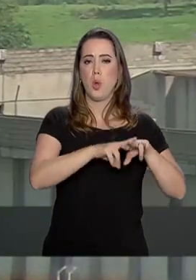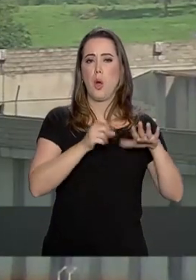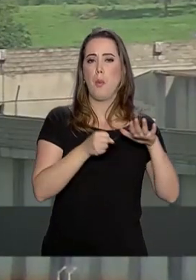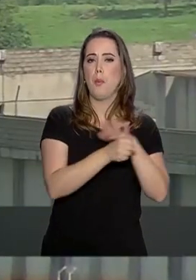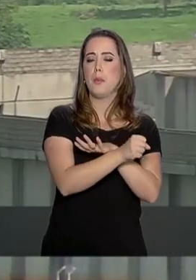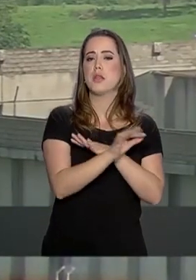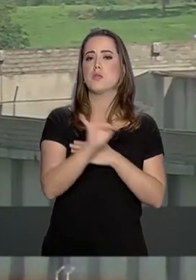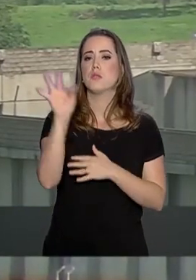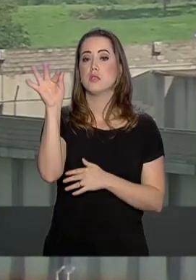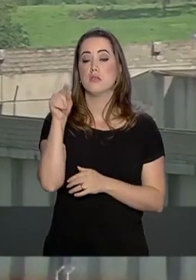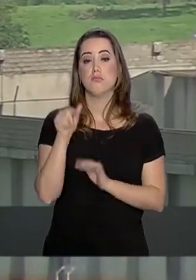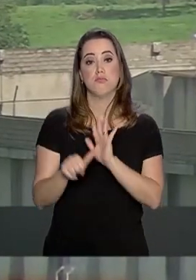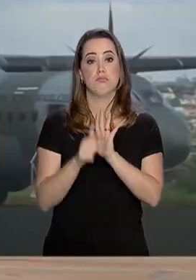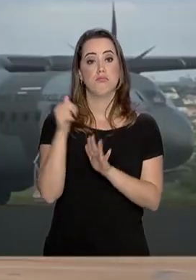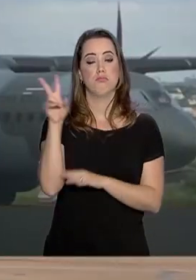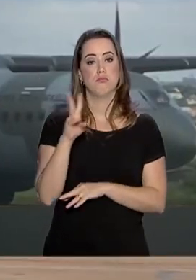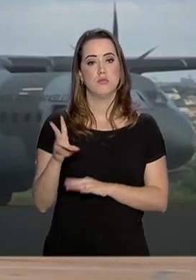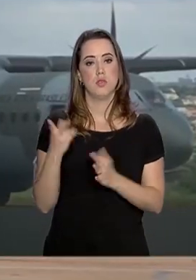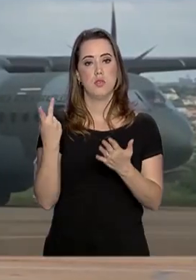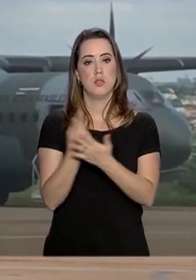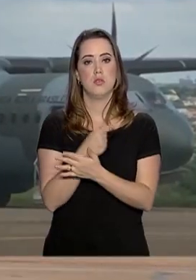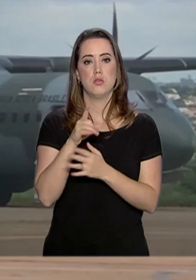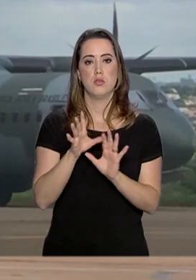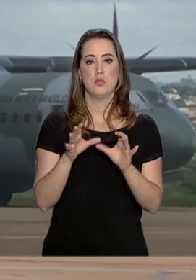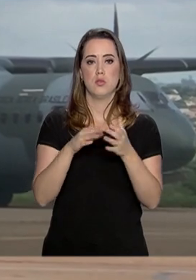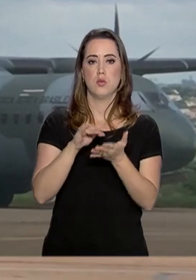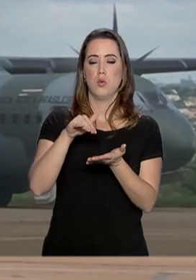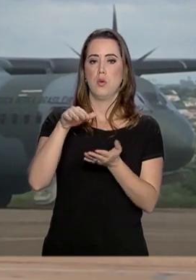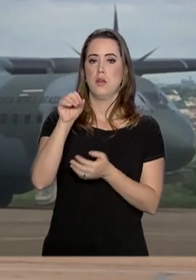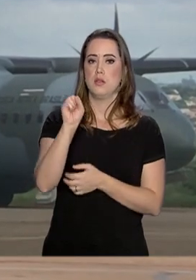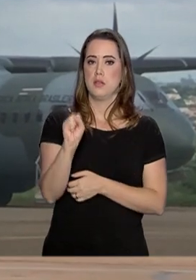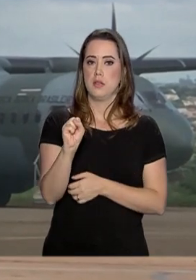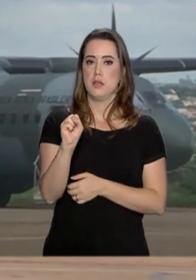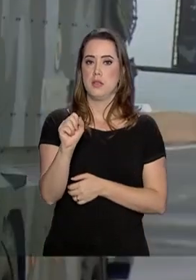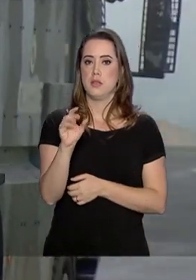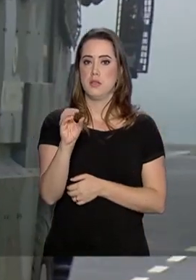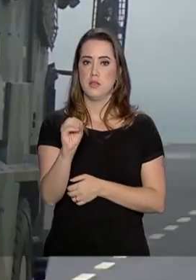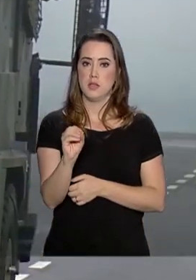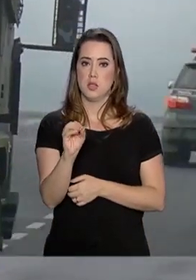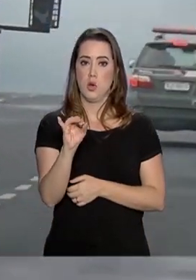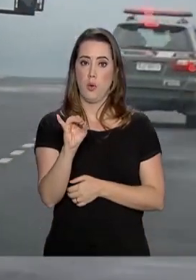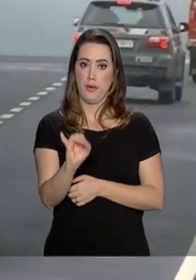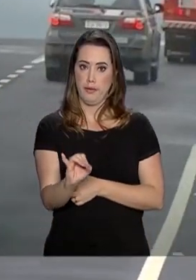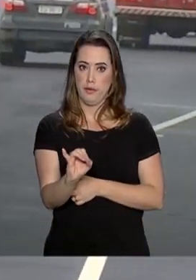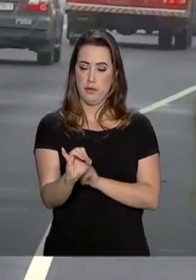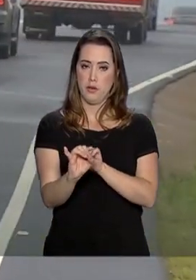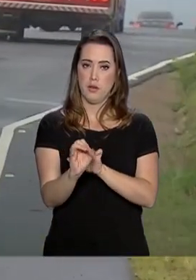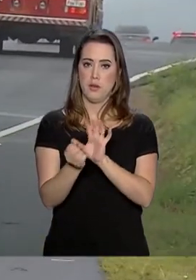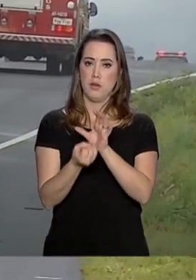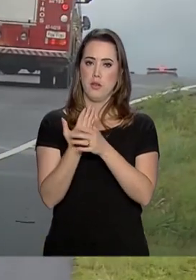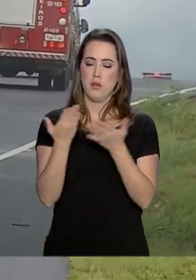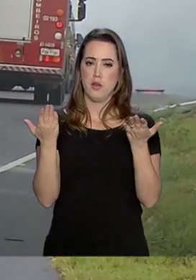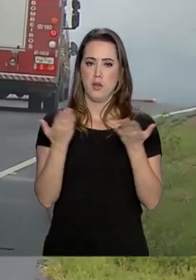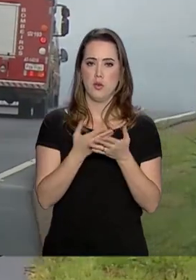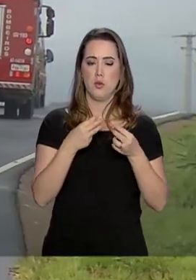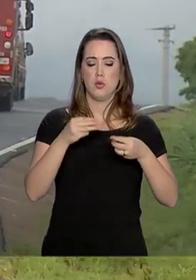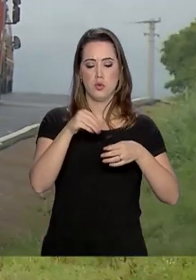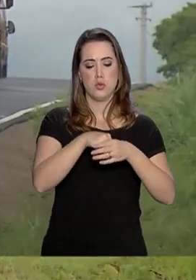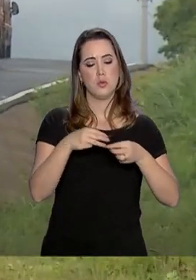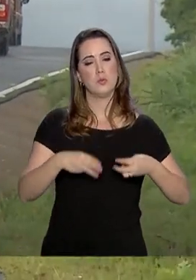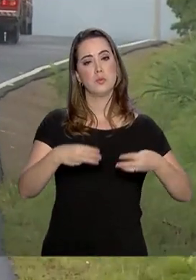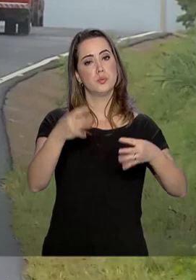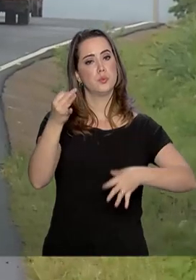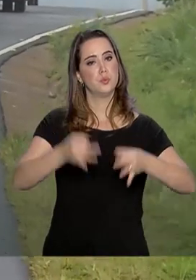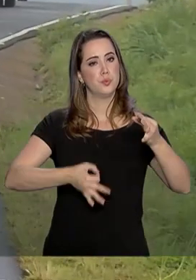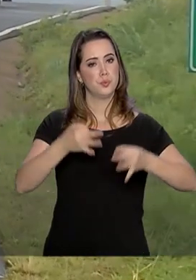operação é a primeira ação realizada com a participação da Secretaria de Operações Integradas, criada na atual estrutura do